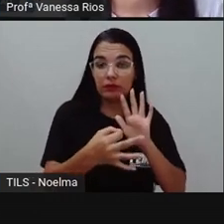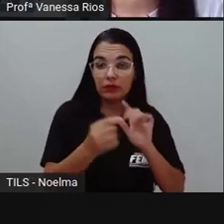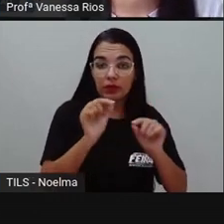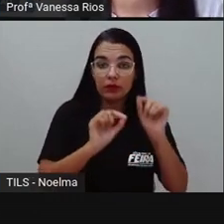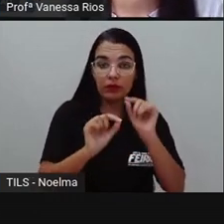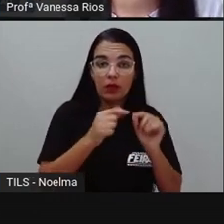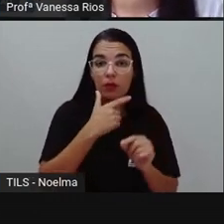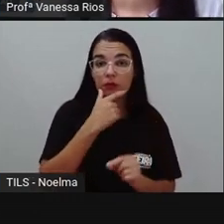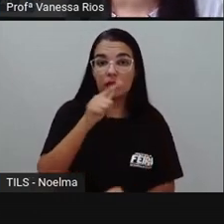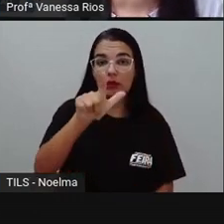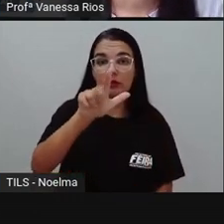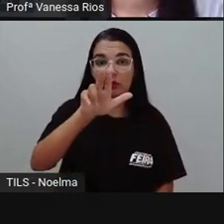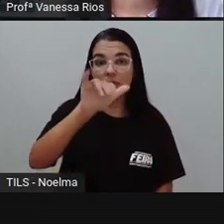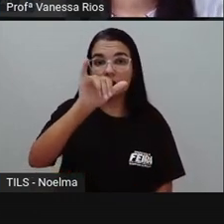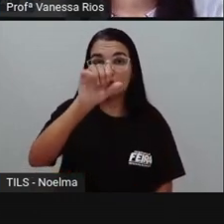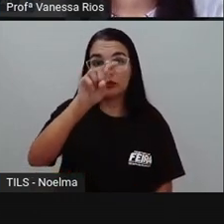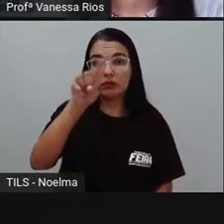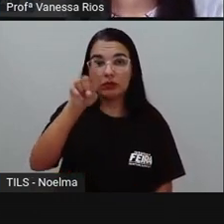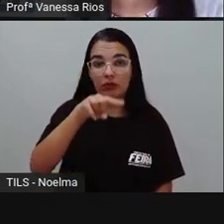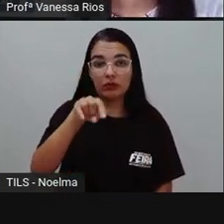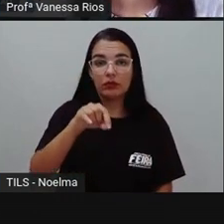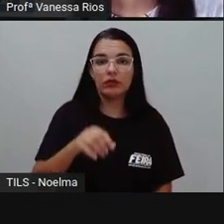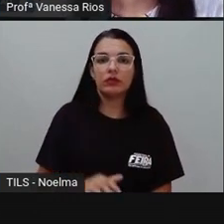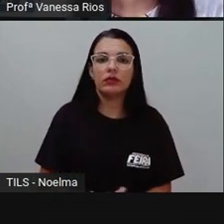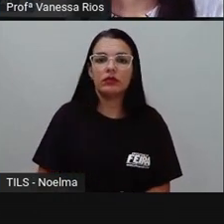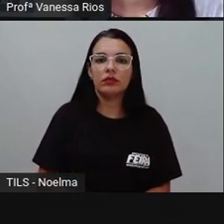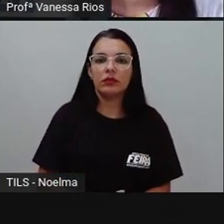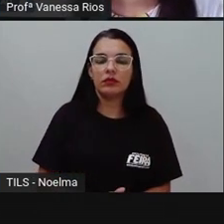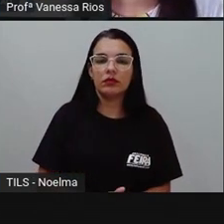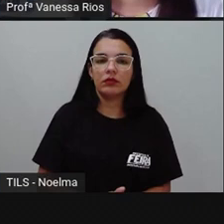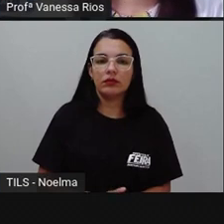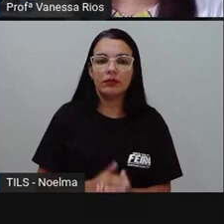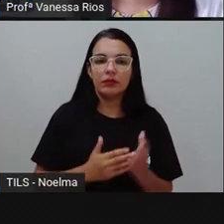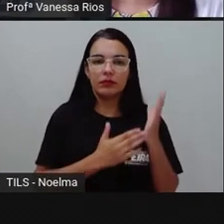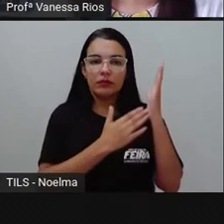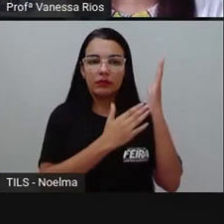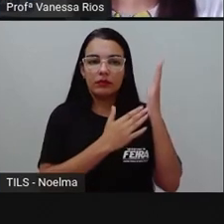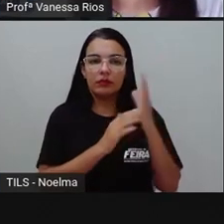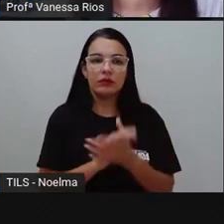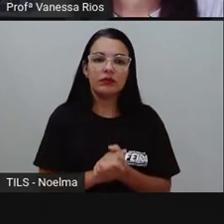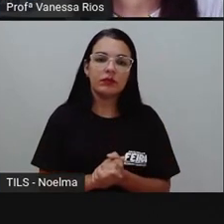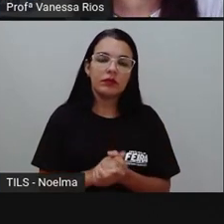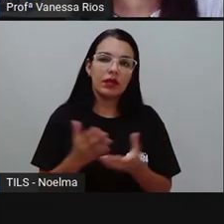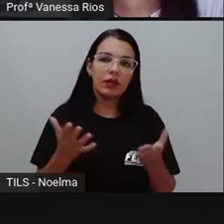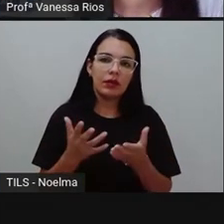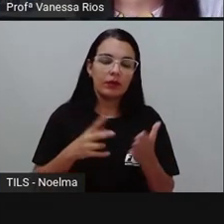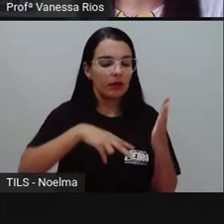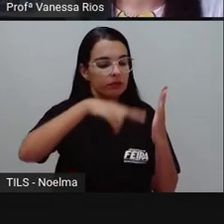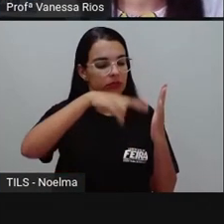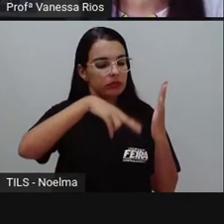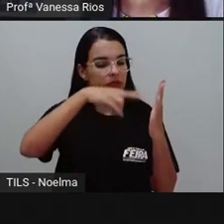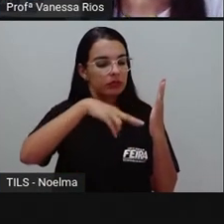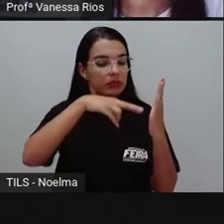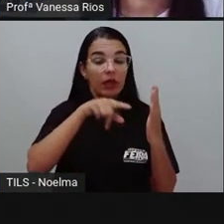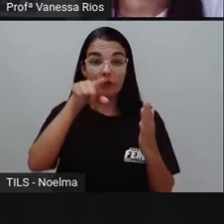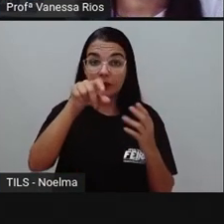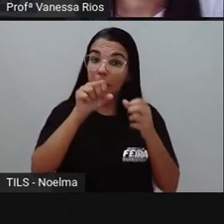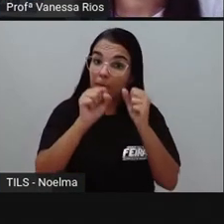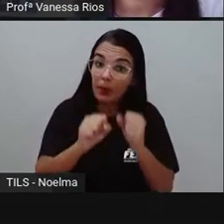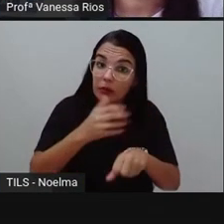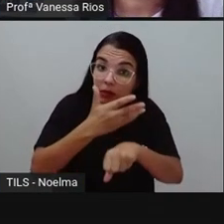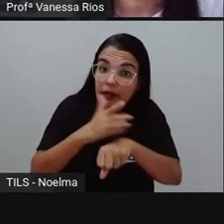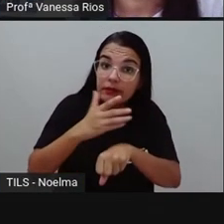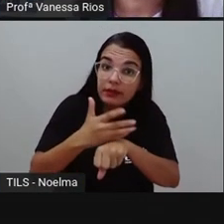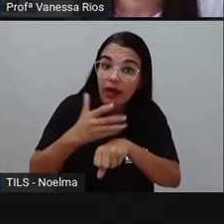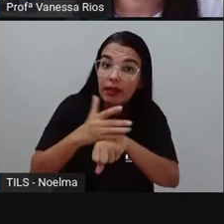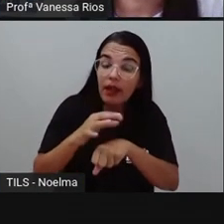publicada em outubro de 2012. A Pró vai fazer a leitura em voz alta e você pode também treinar